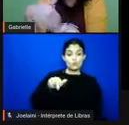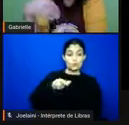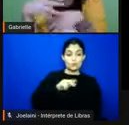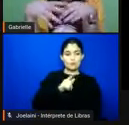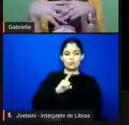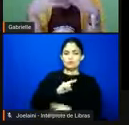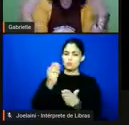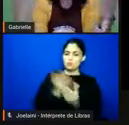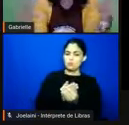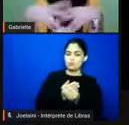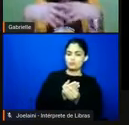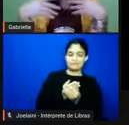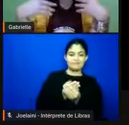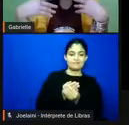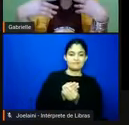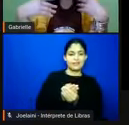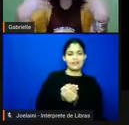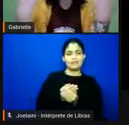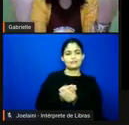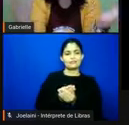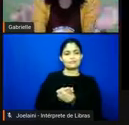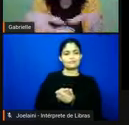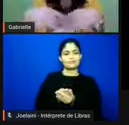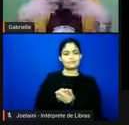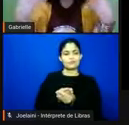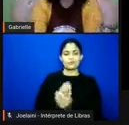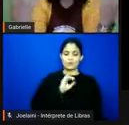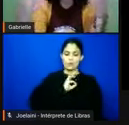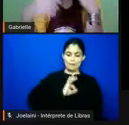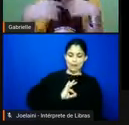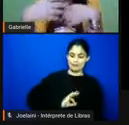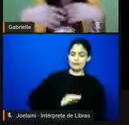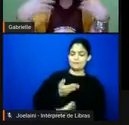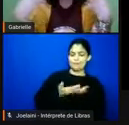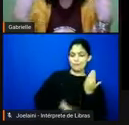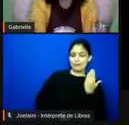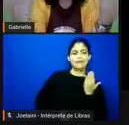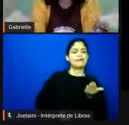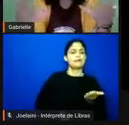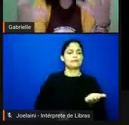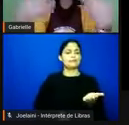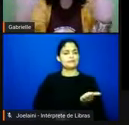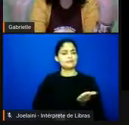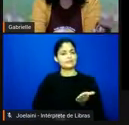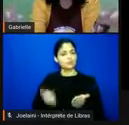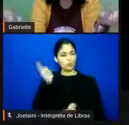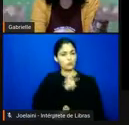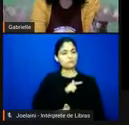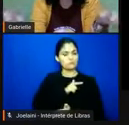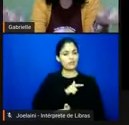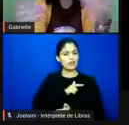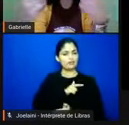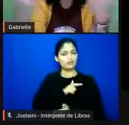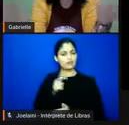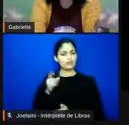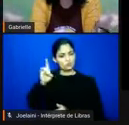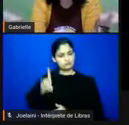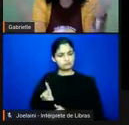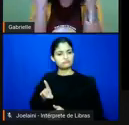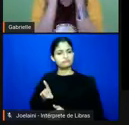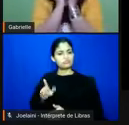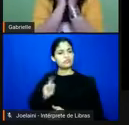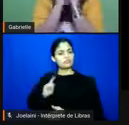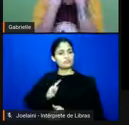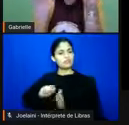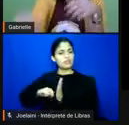processo, e aí, enfim, o padre acaba perdendo e tudo mais, quer dizer, eles conseguem, garantem o dinheiro, o direito, né, de ter